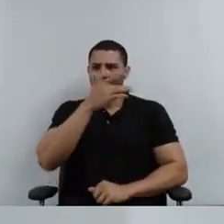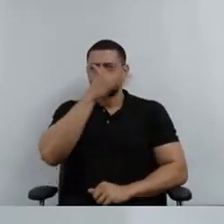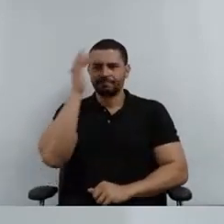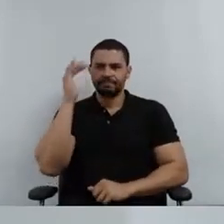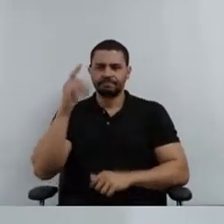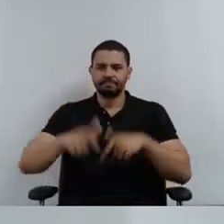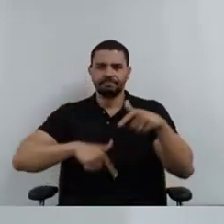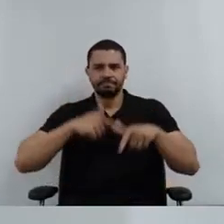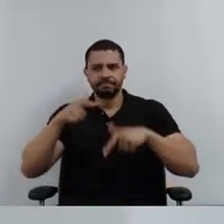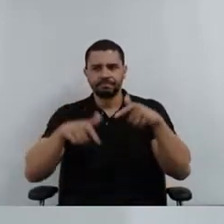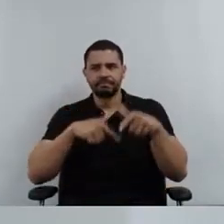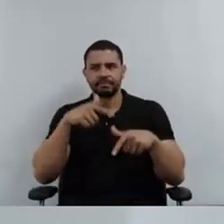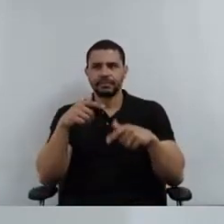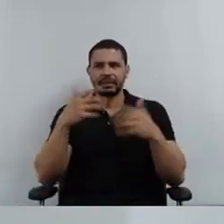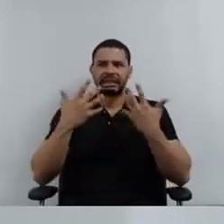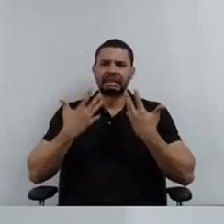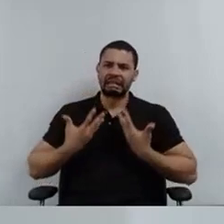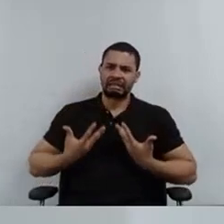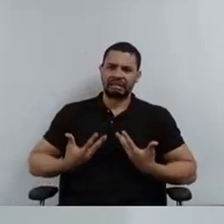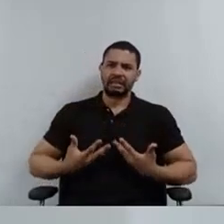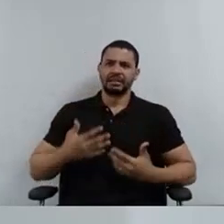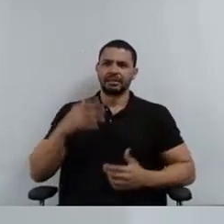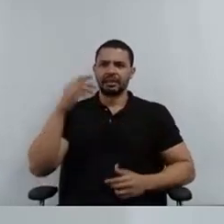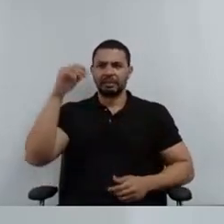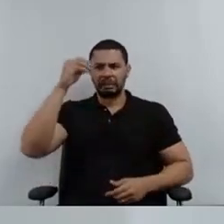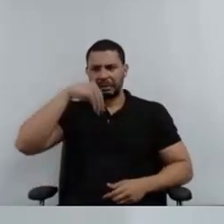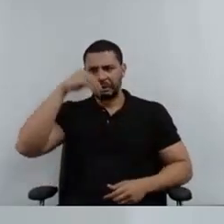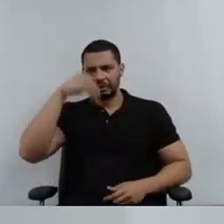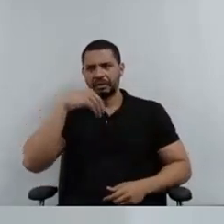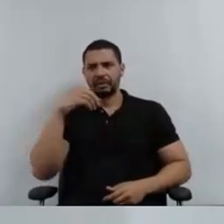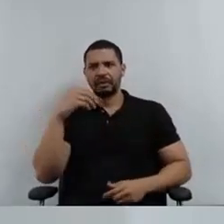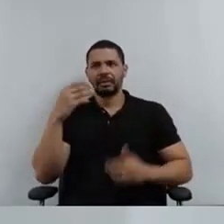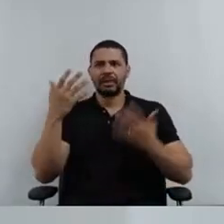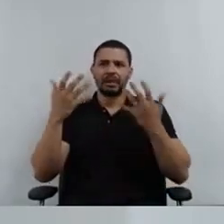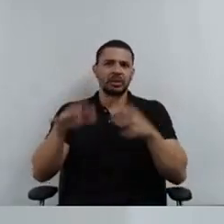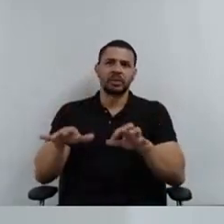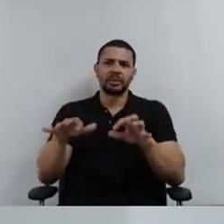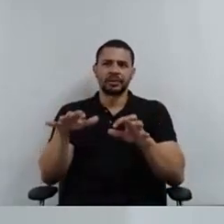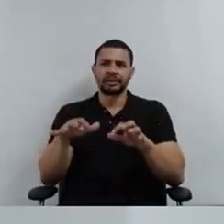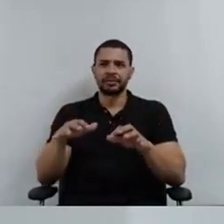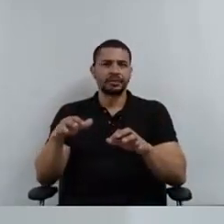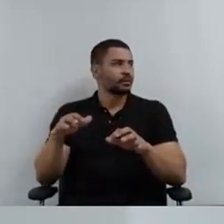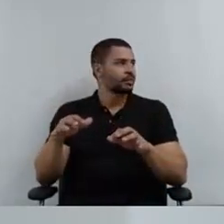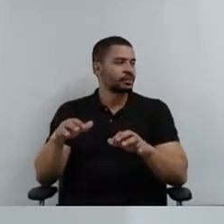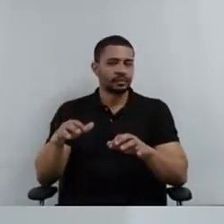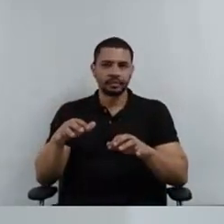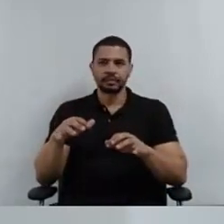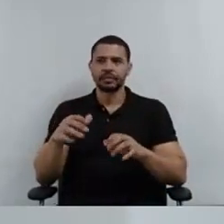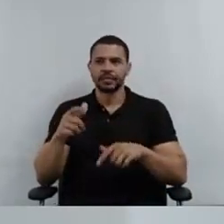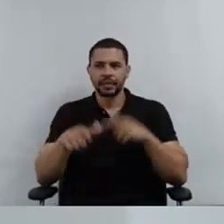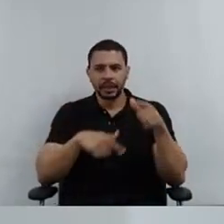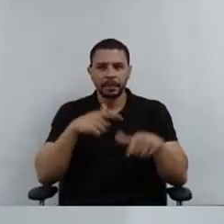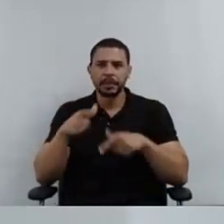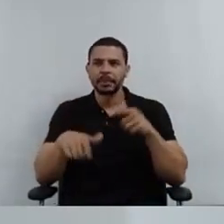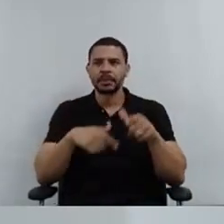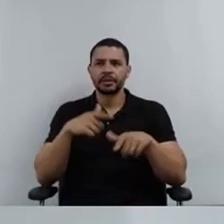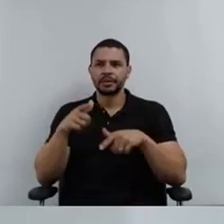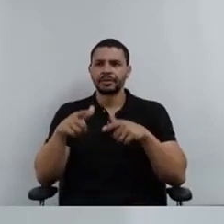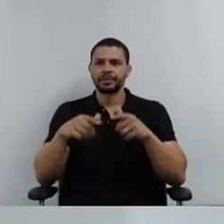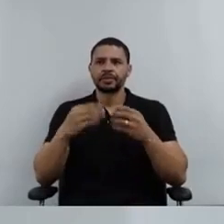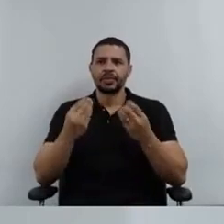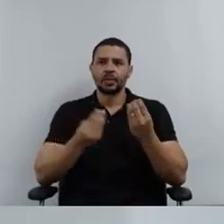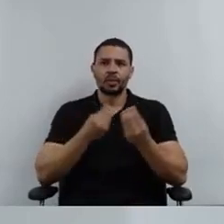profissional por servidores e servidoras e fragilizando a prestação do atendimento à população. Para ações de curto prazo,